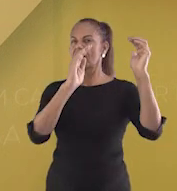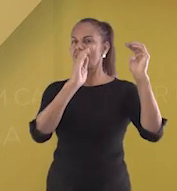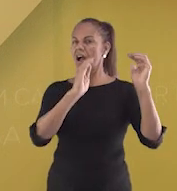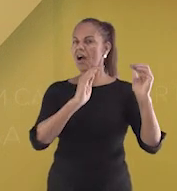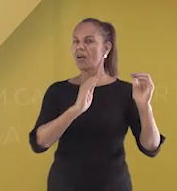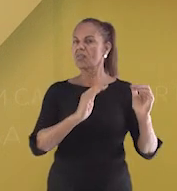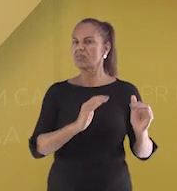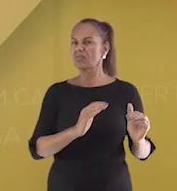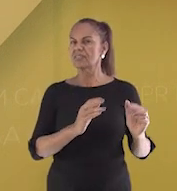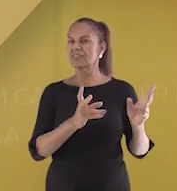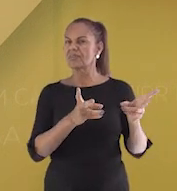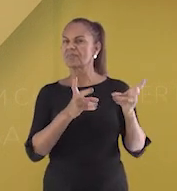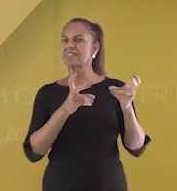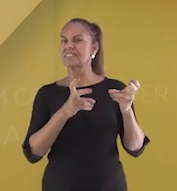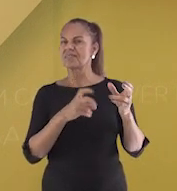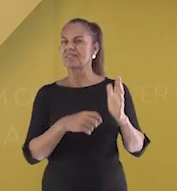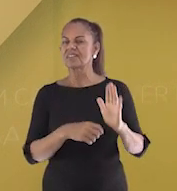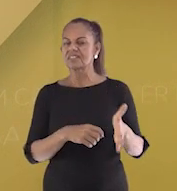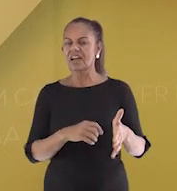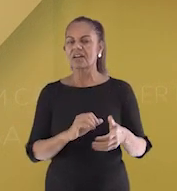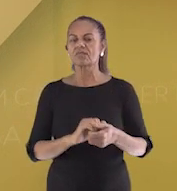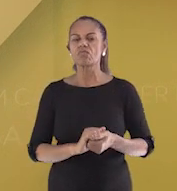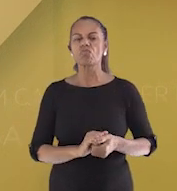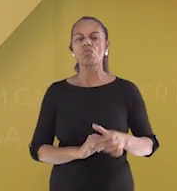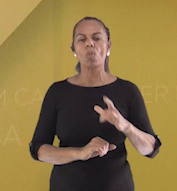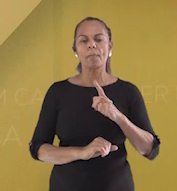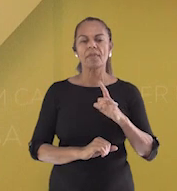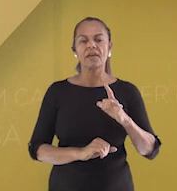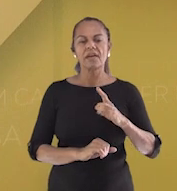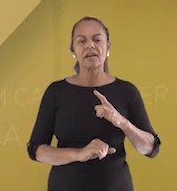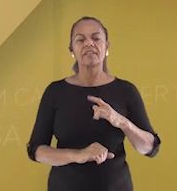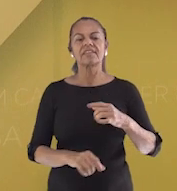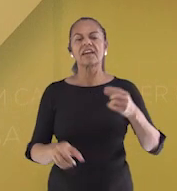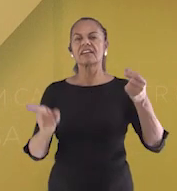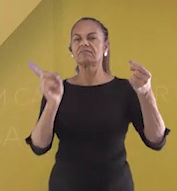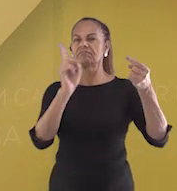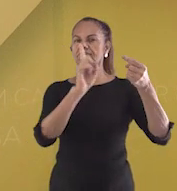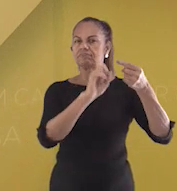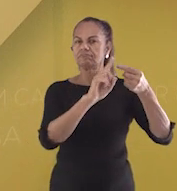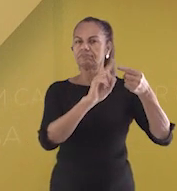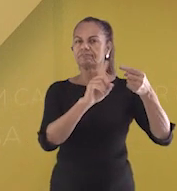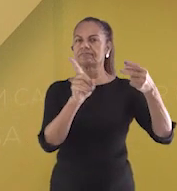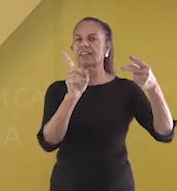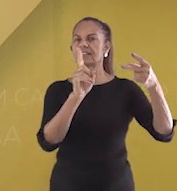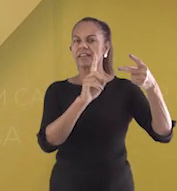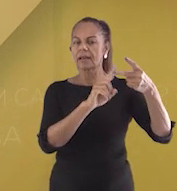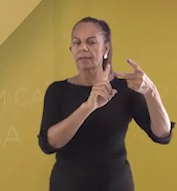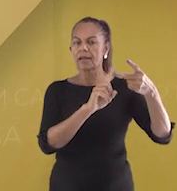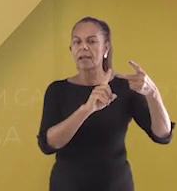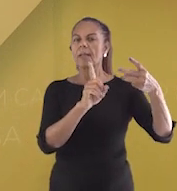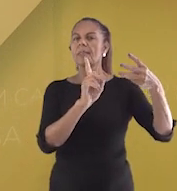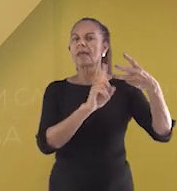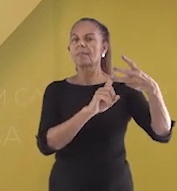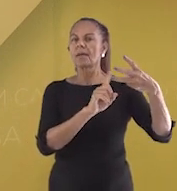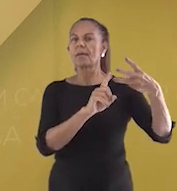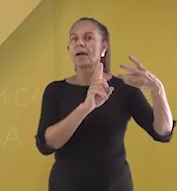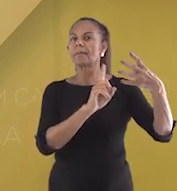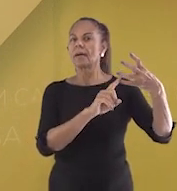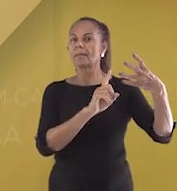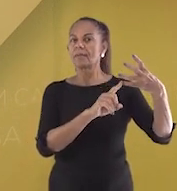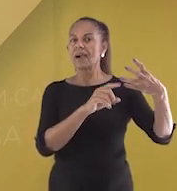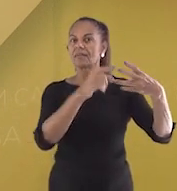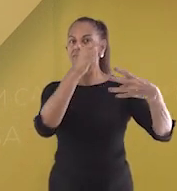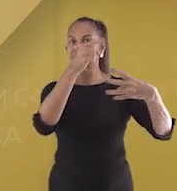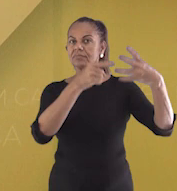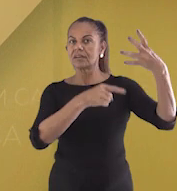até já jogaram. O Roblox, o Free Fire, o Fortnite ou o Pipa Combate.